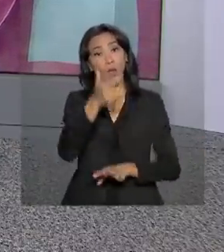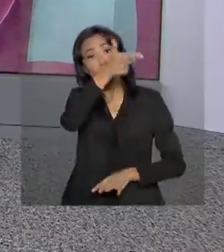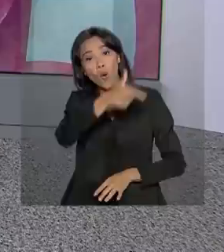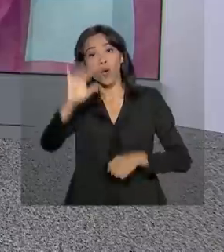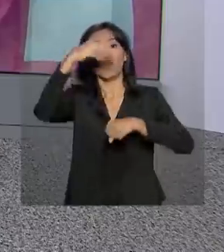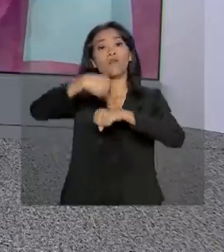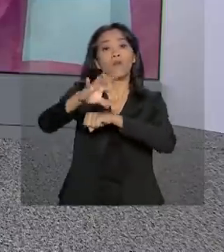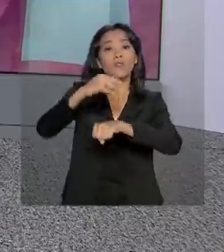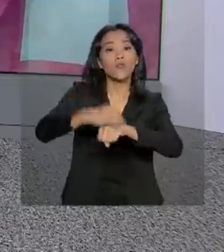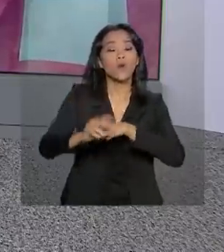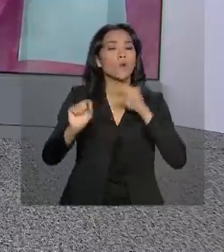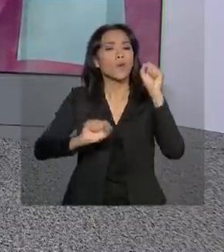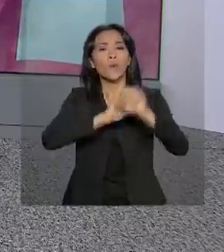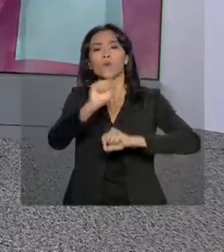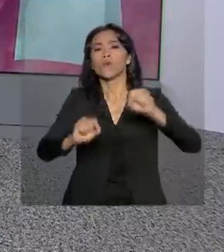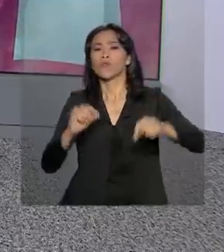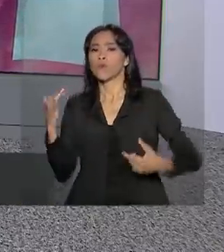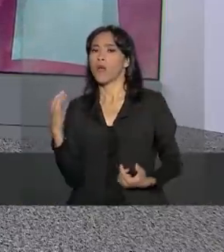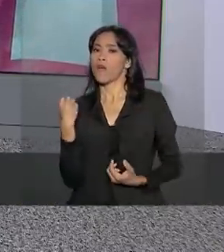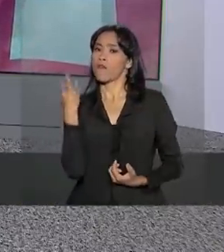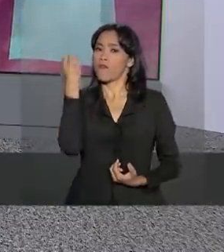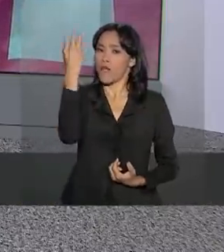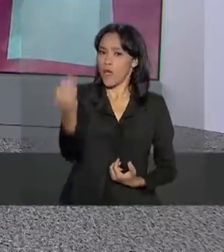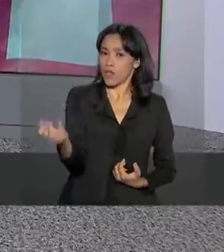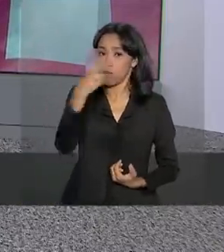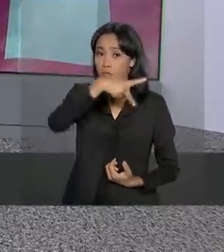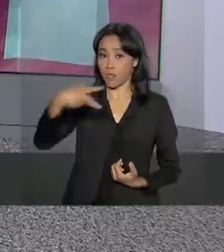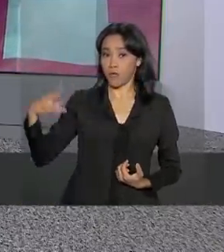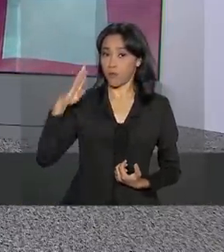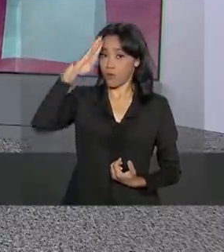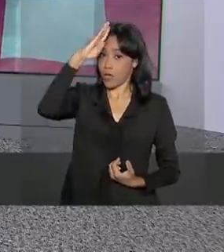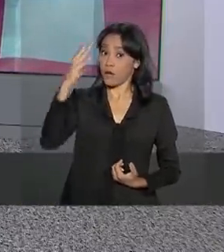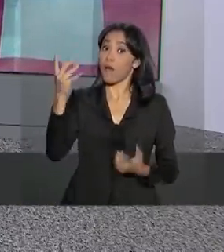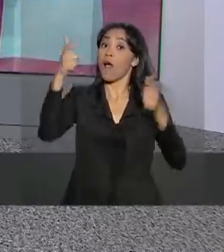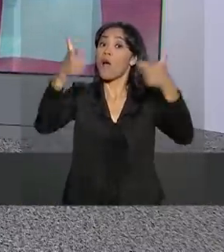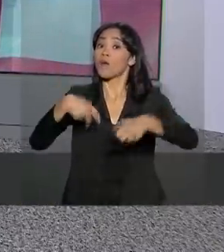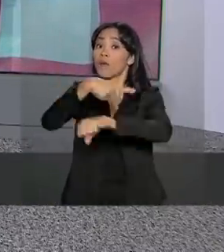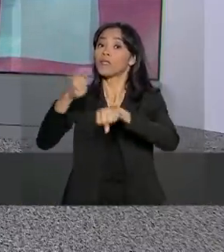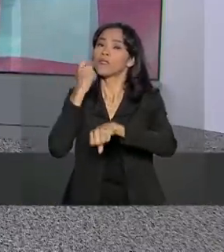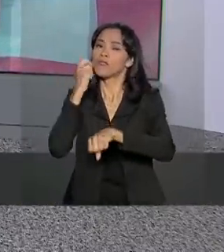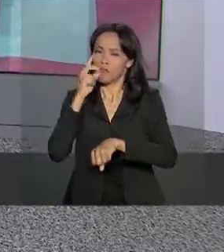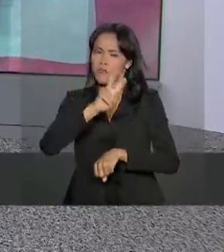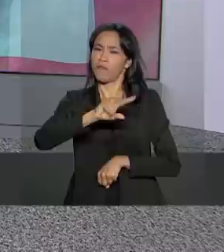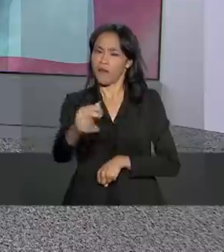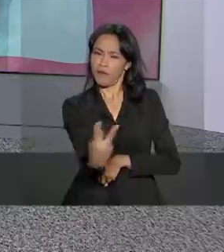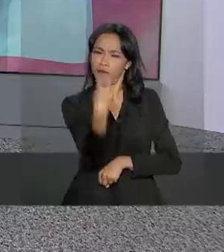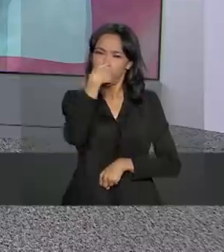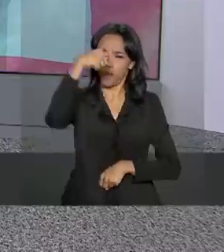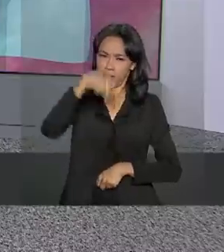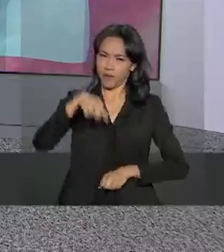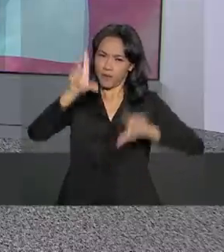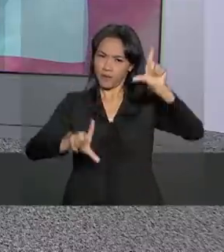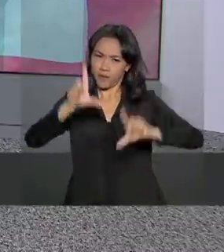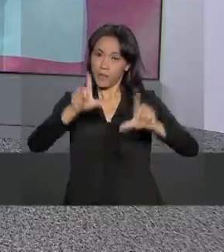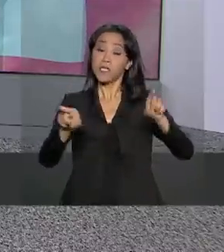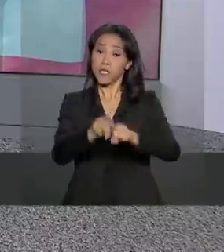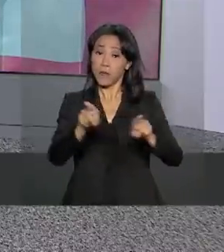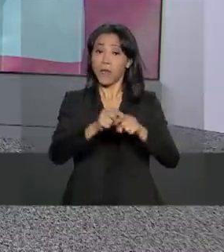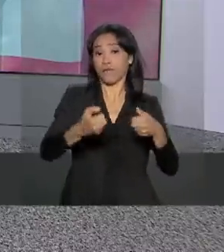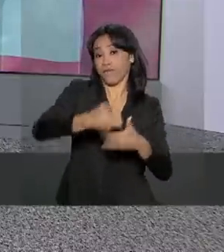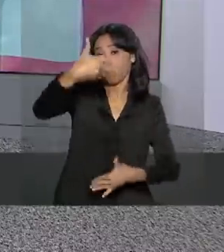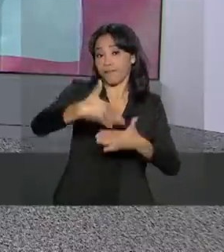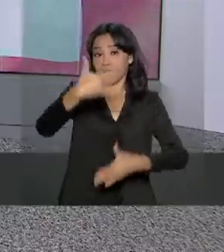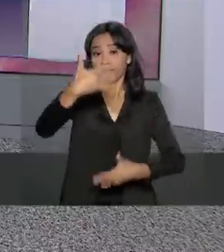Outras informações sobre a viagem do presidente Jair Bolsonaro à Suíça, você acompanha ao longo de nossa programação, nas nossas redes